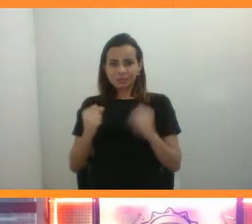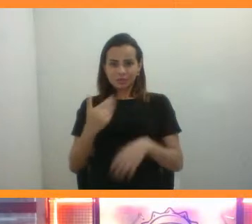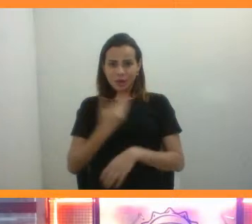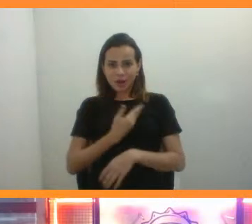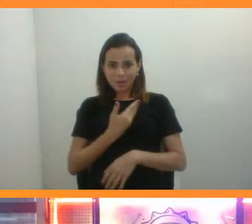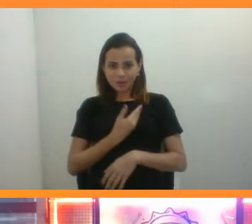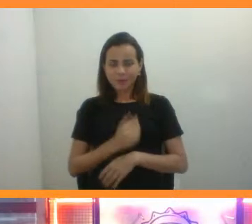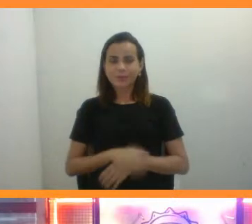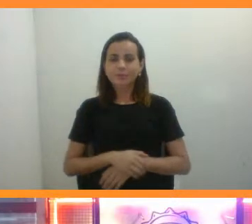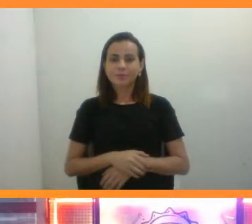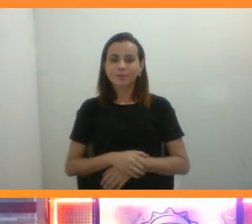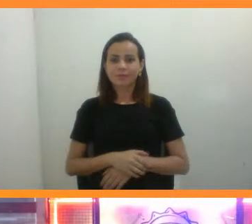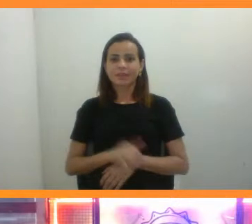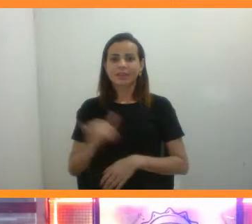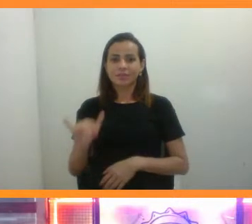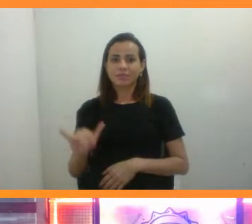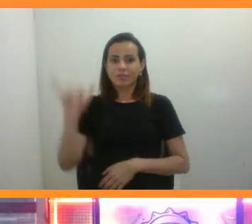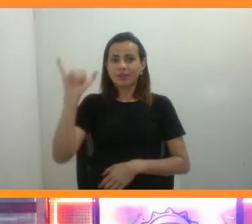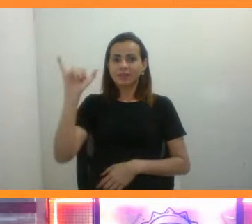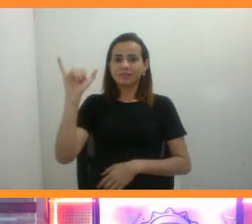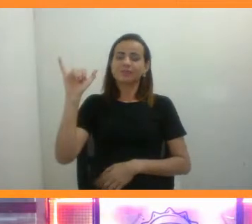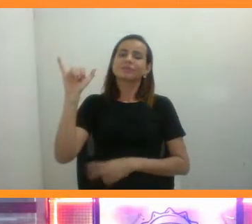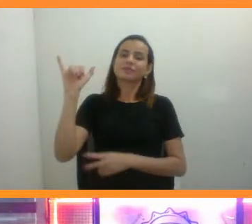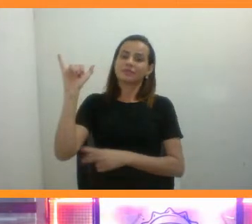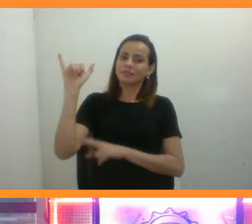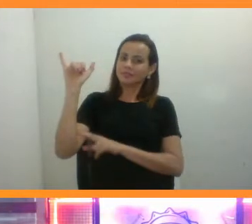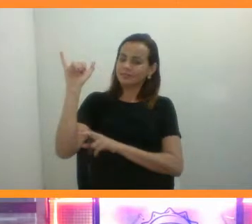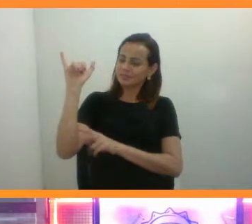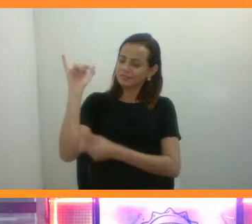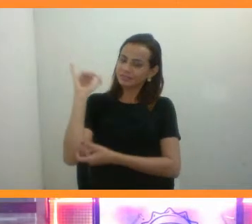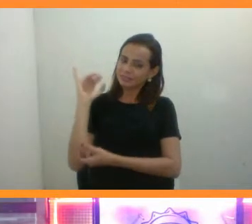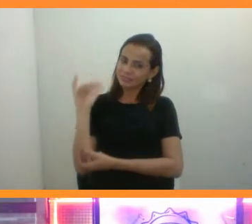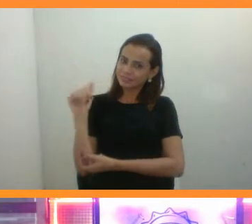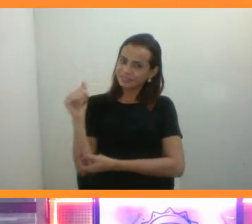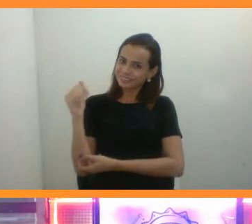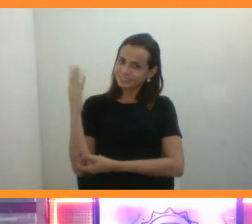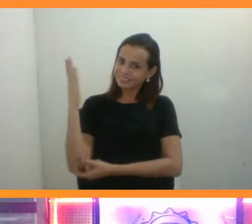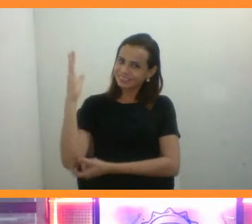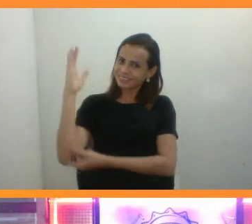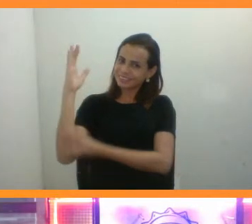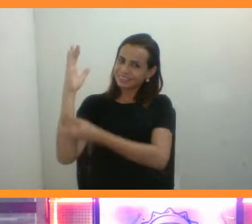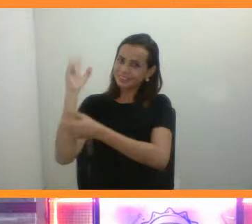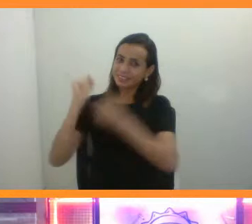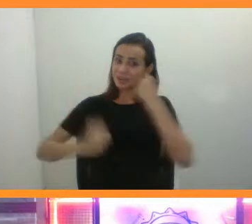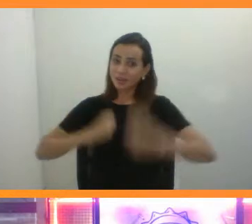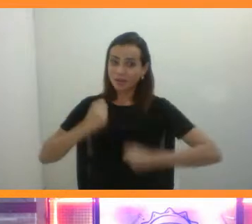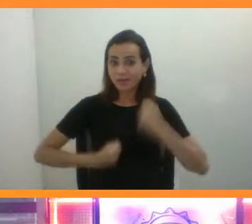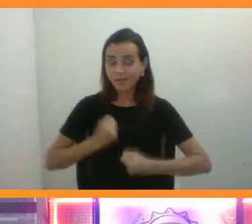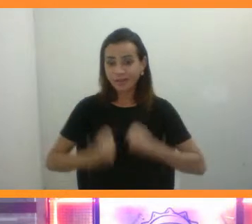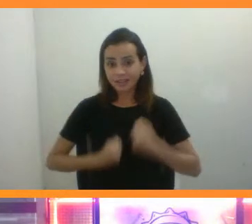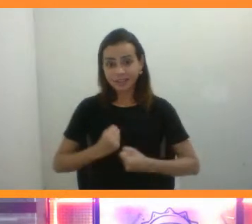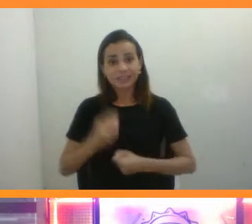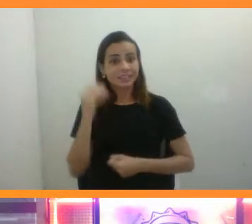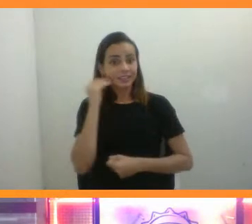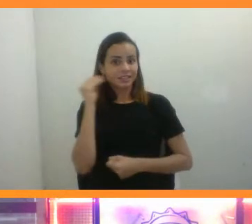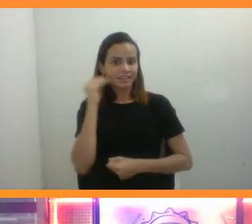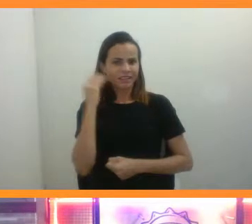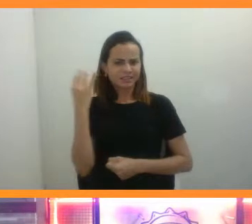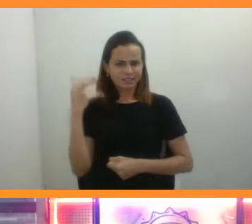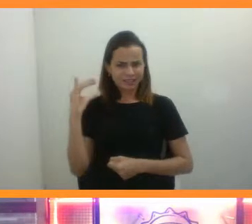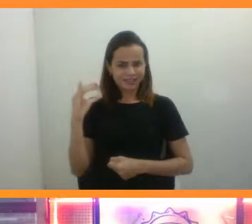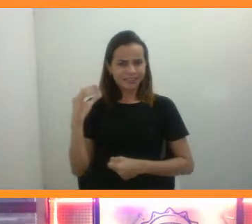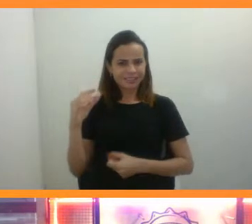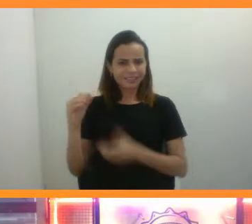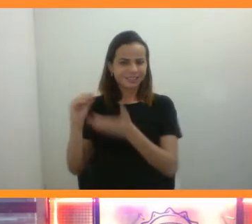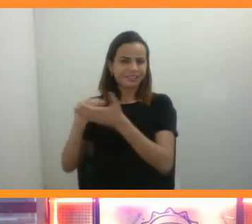pegar um ovário de uma lagarta, não, botar a lagarta para correr, uma que não corre e a gente fazer um trabalho científico aí no